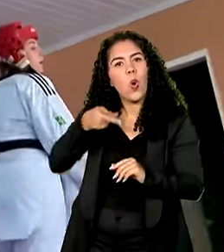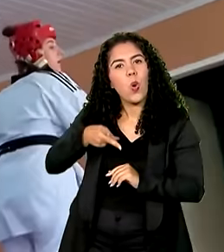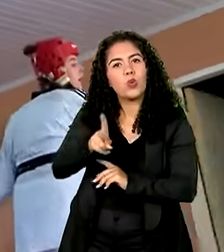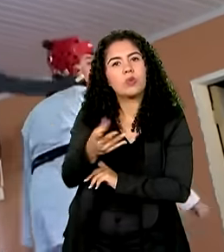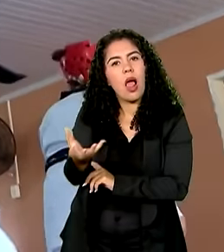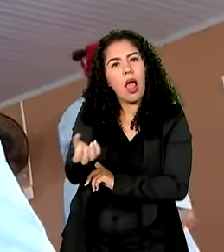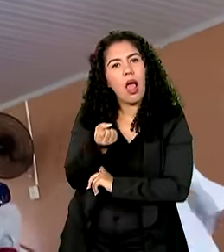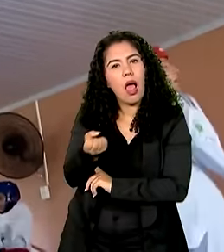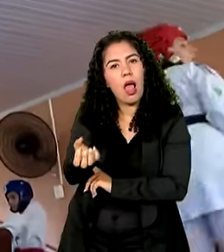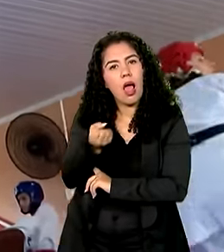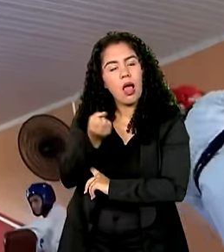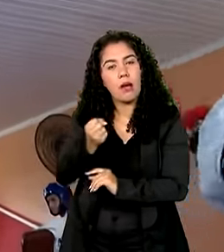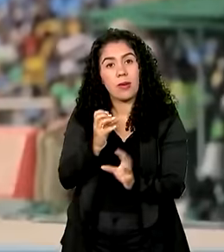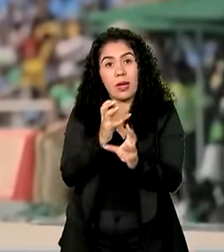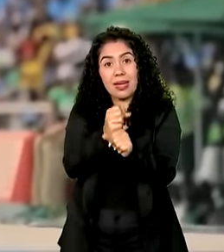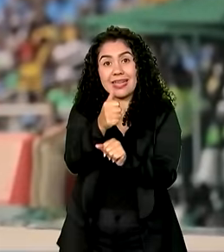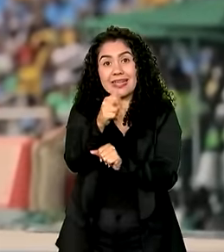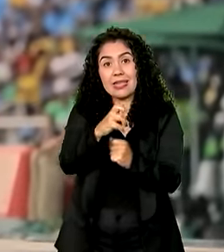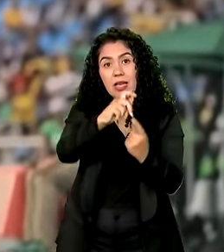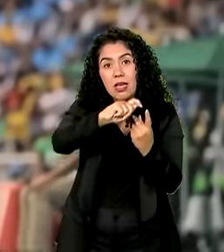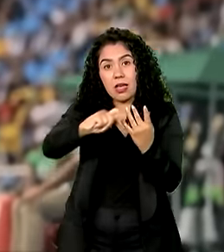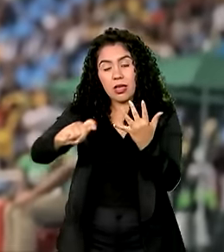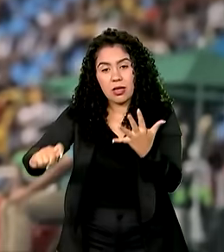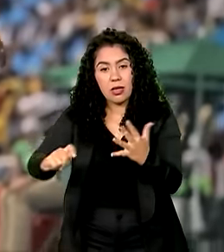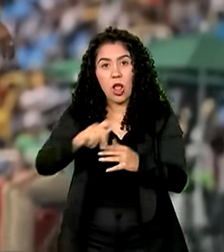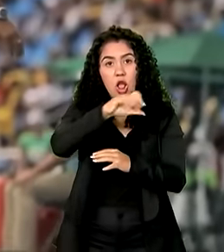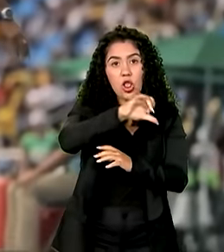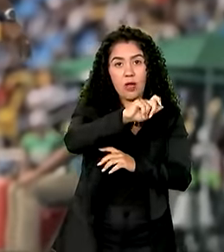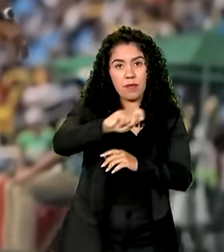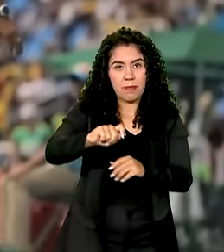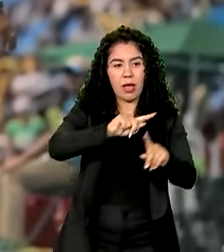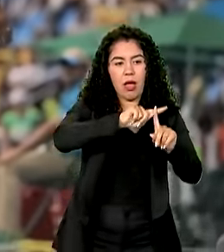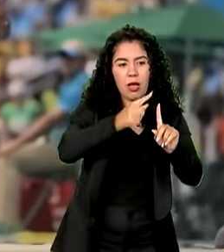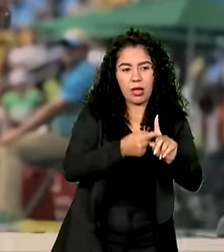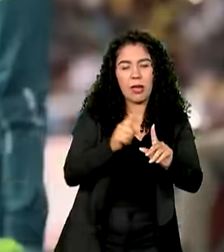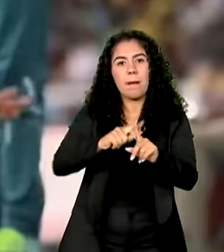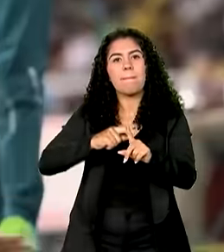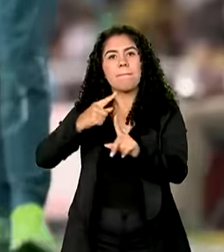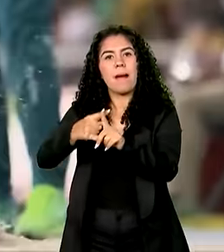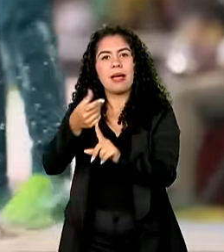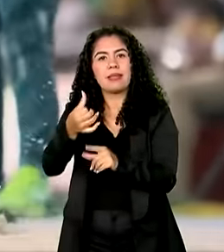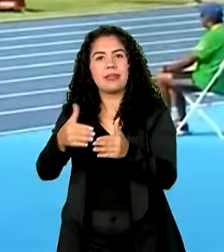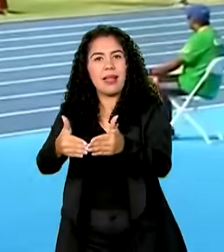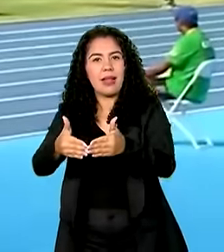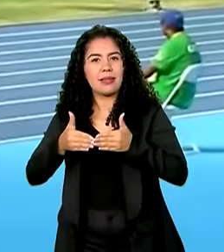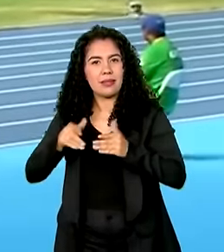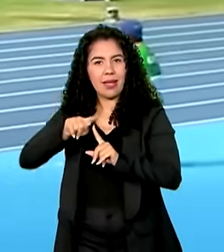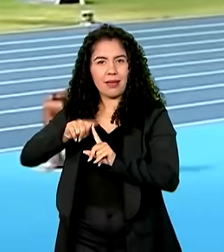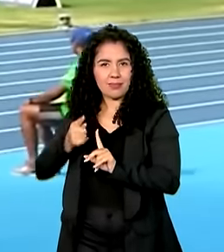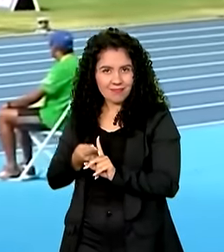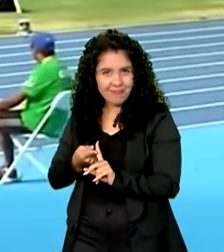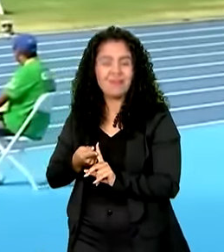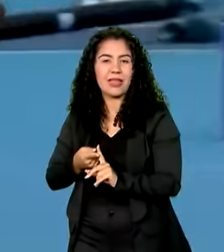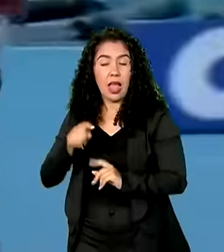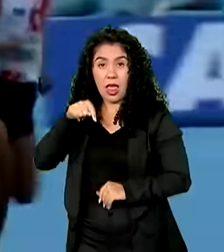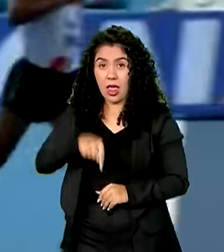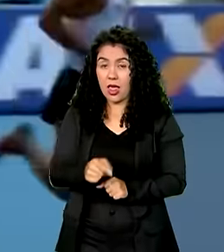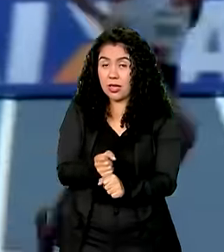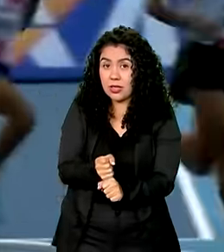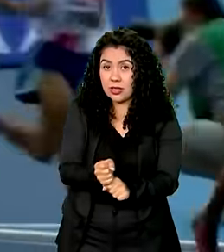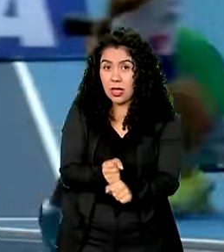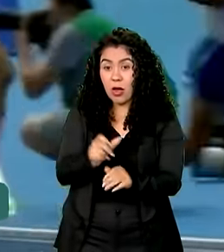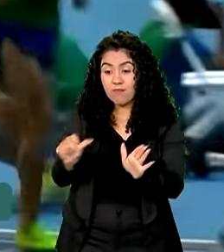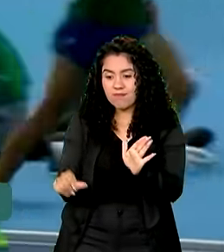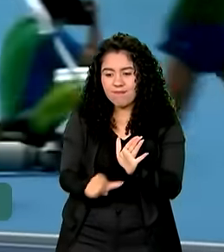benefício por 15 meses, 9 da gravidez e mais 6 da licença maternidade. Neste ano, pela primeira